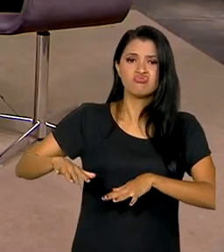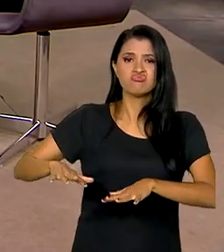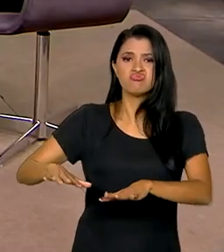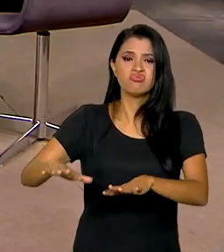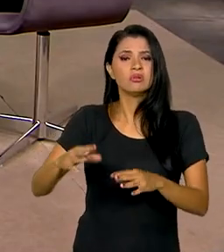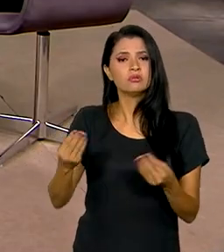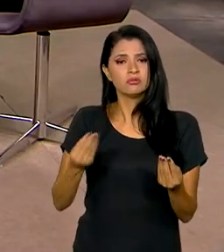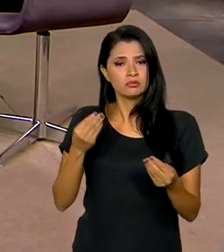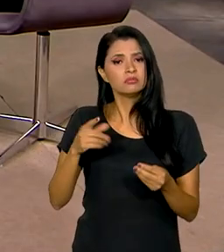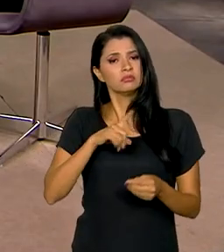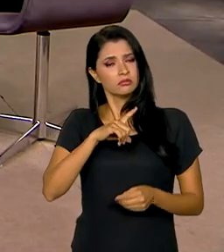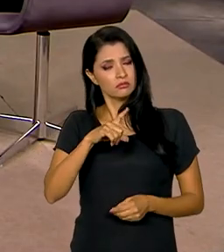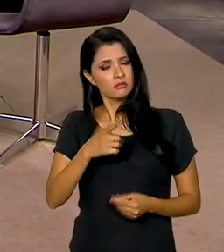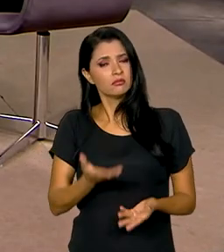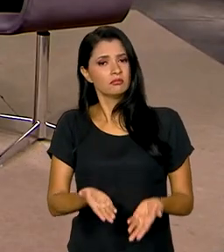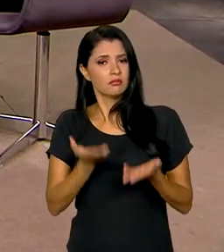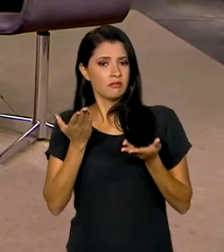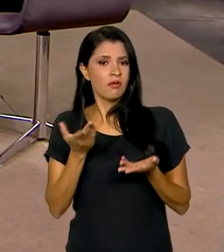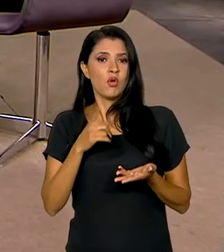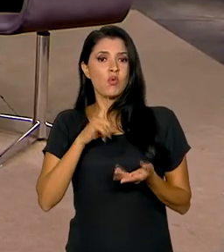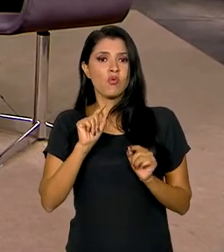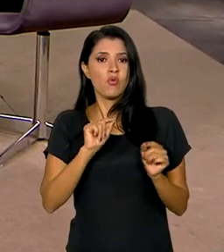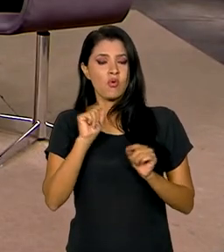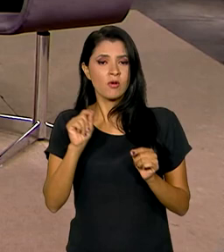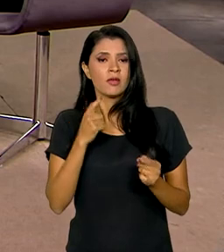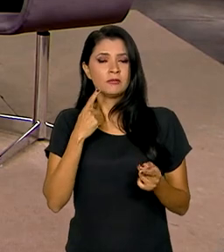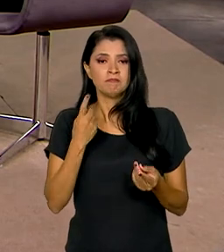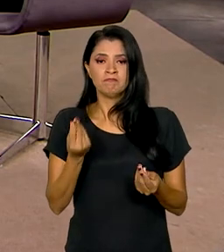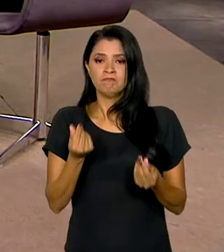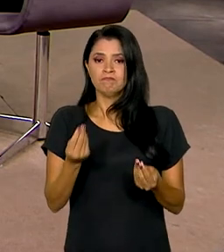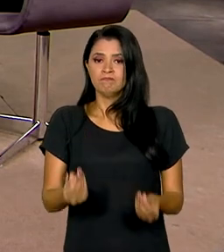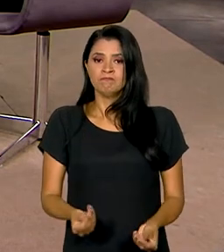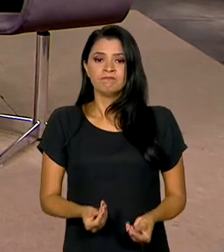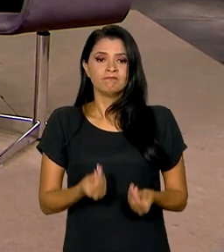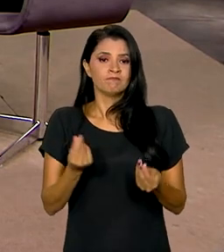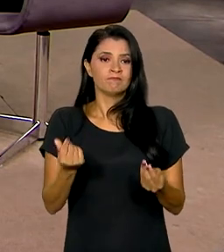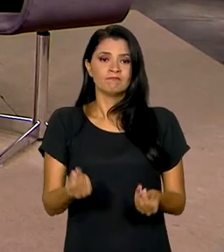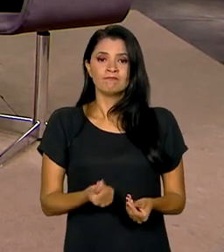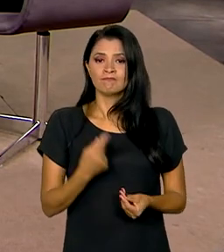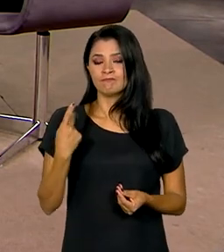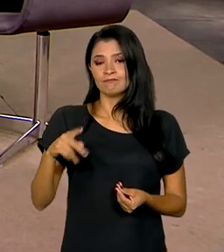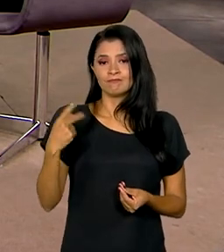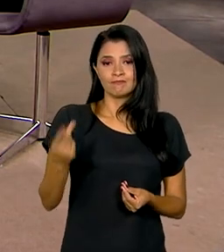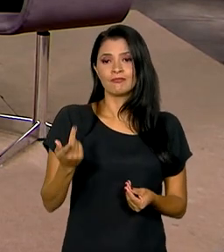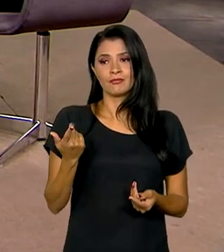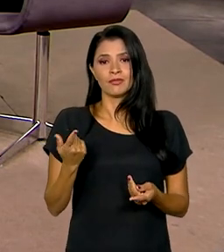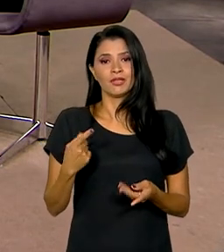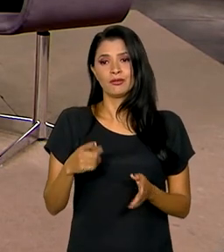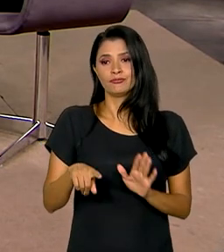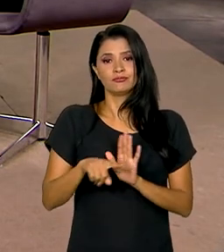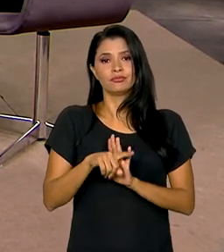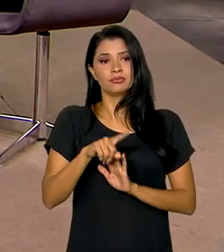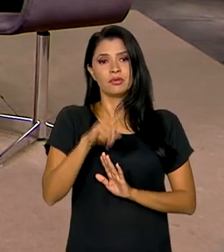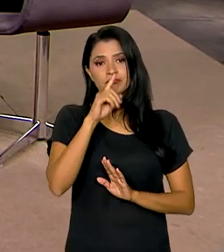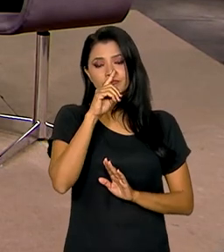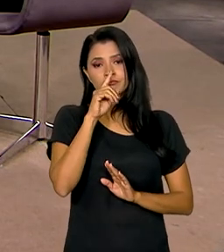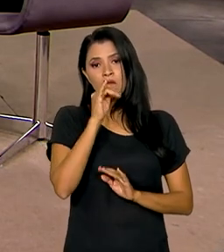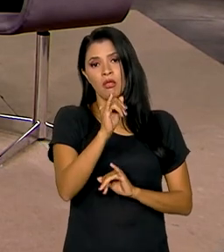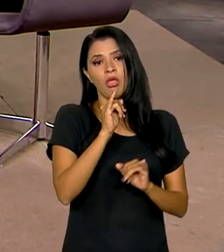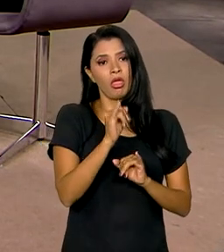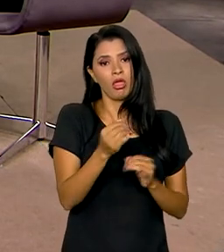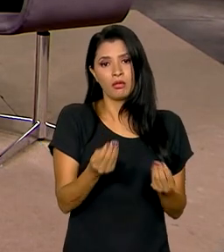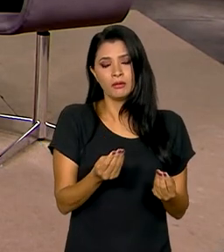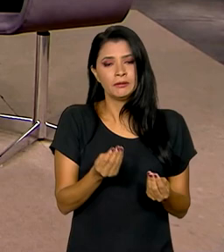houve o maior efeito negativo desse tipo de ação. Então, por isso,